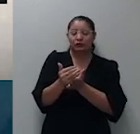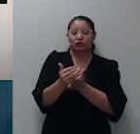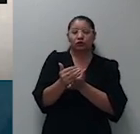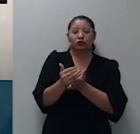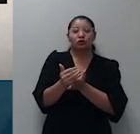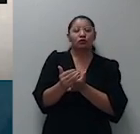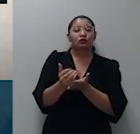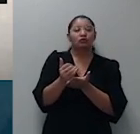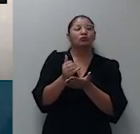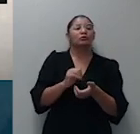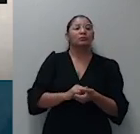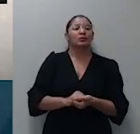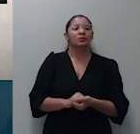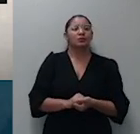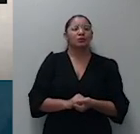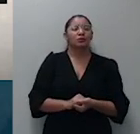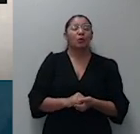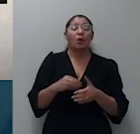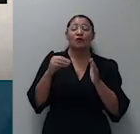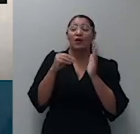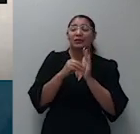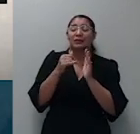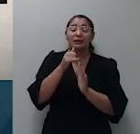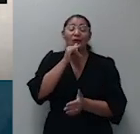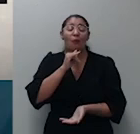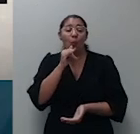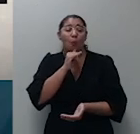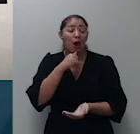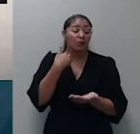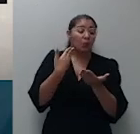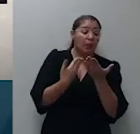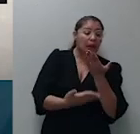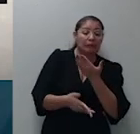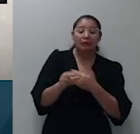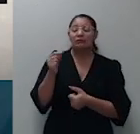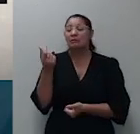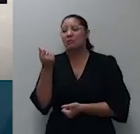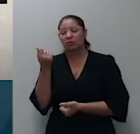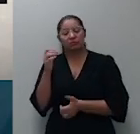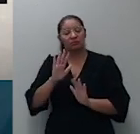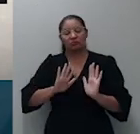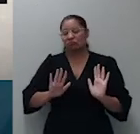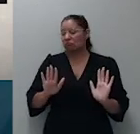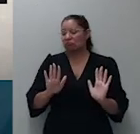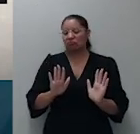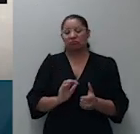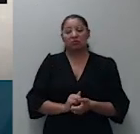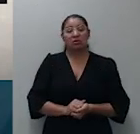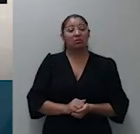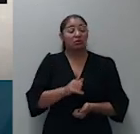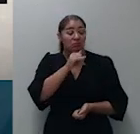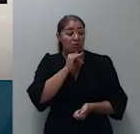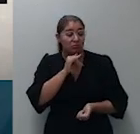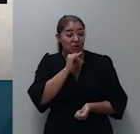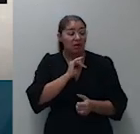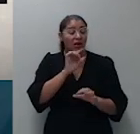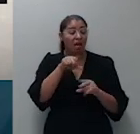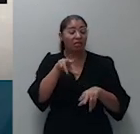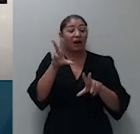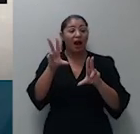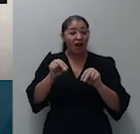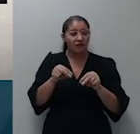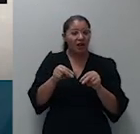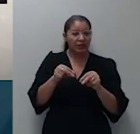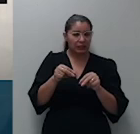enfoque de que não há nulidade sem prejuízo, e considerando ainda ter havido, sim, a citação da parte